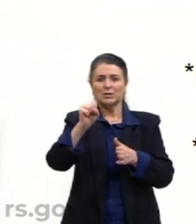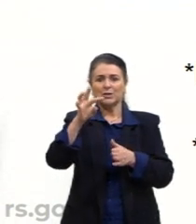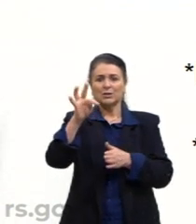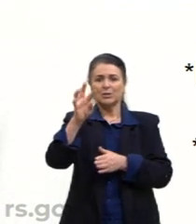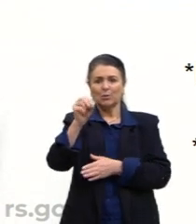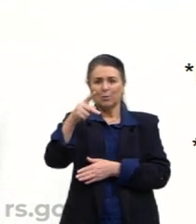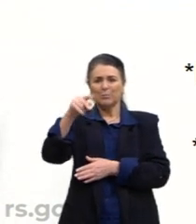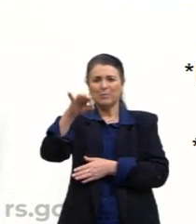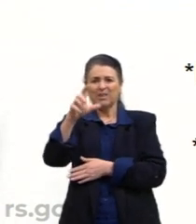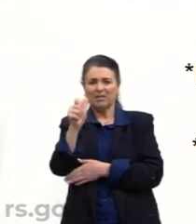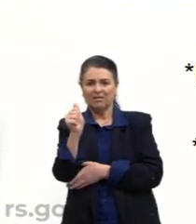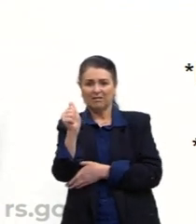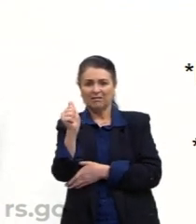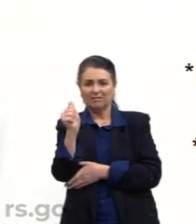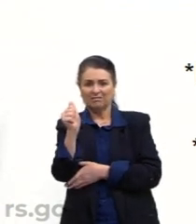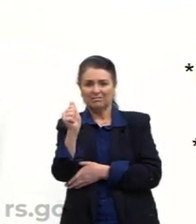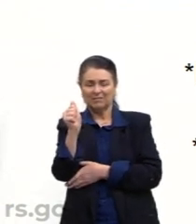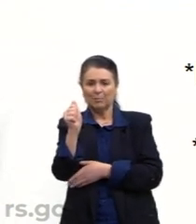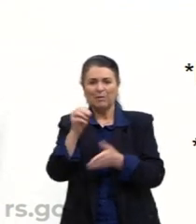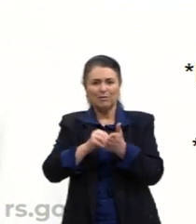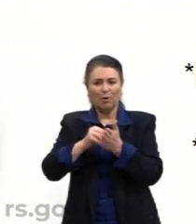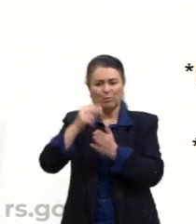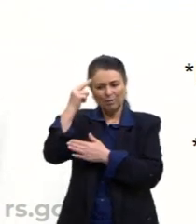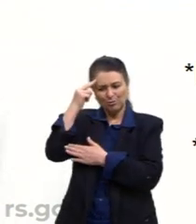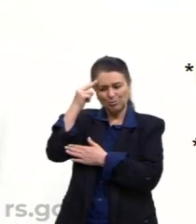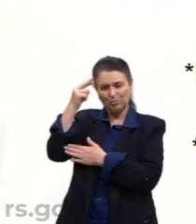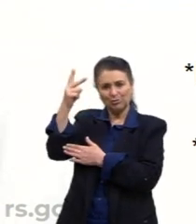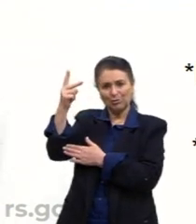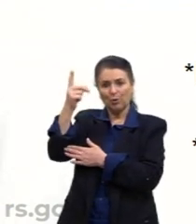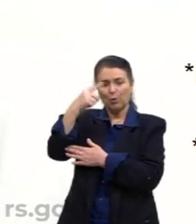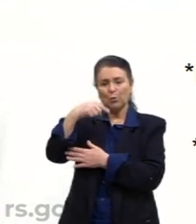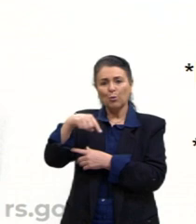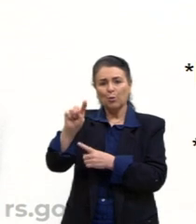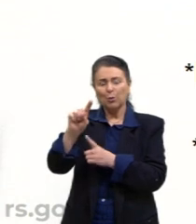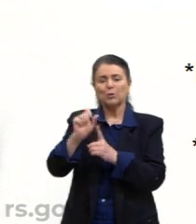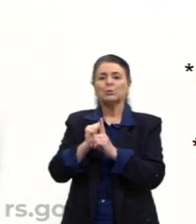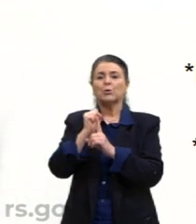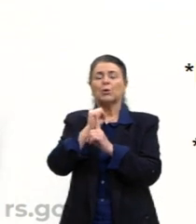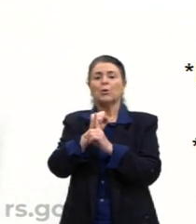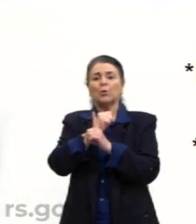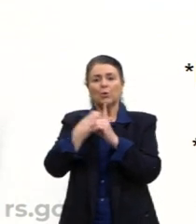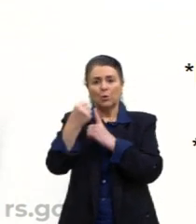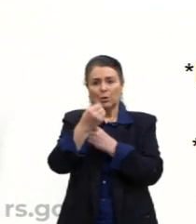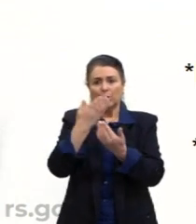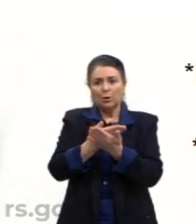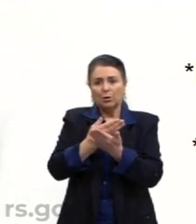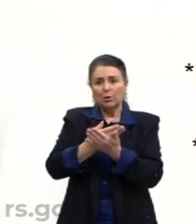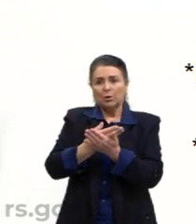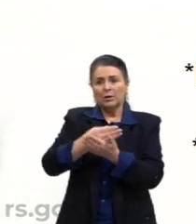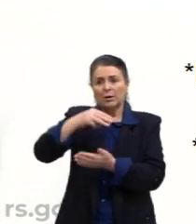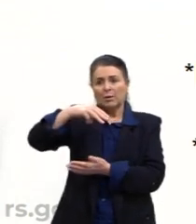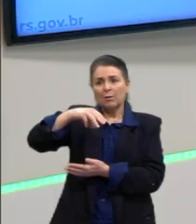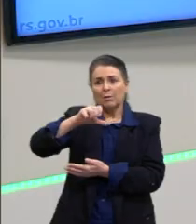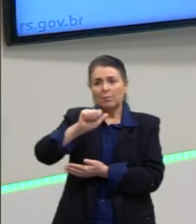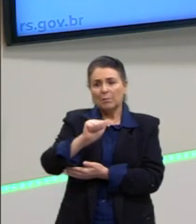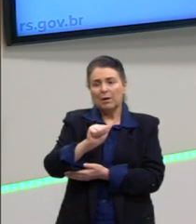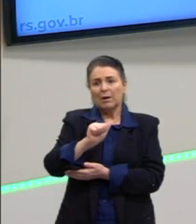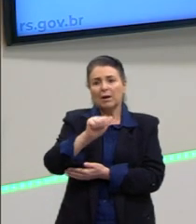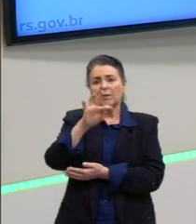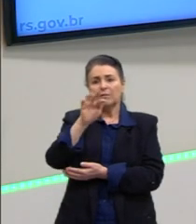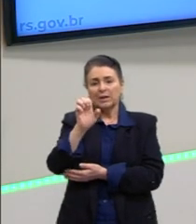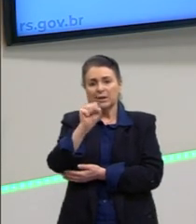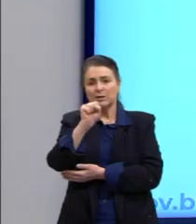atenção nisso, né? Aqui, olha, esse outro sociólogo, o Mafessone, né? Faz a questão das, traz